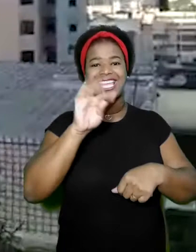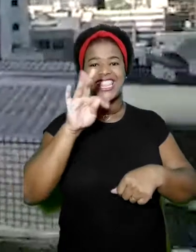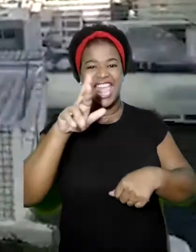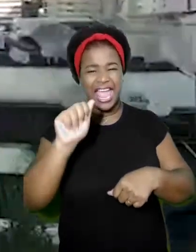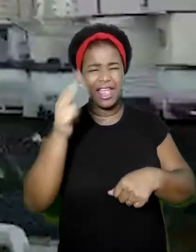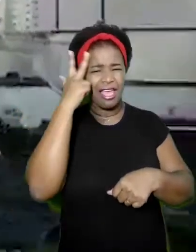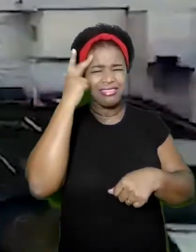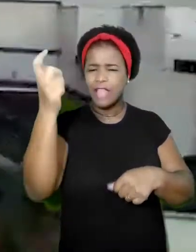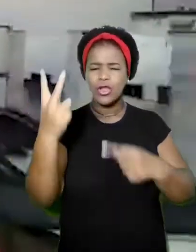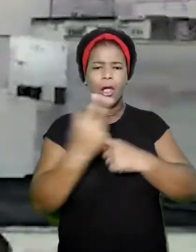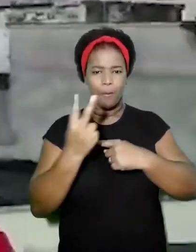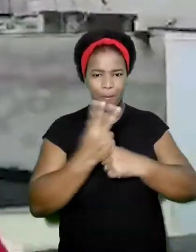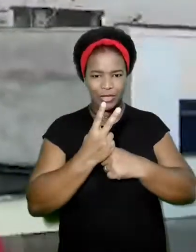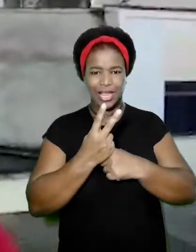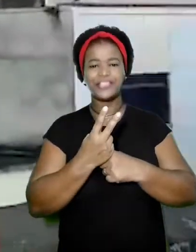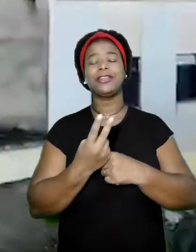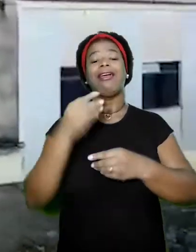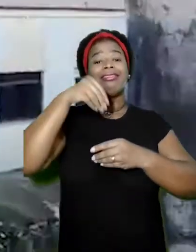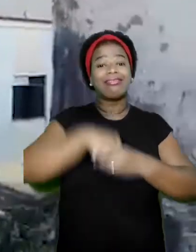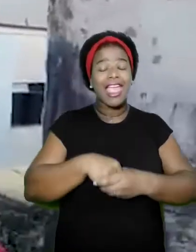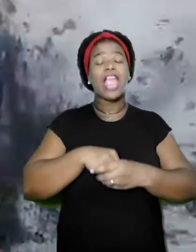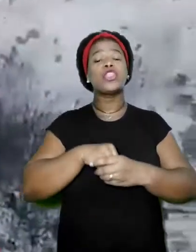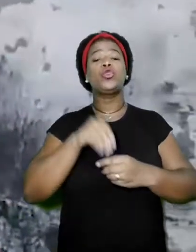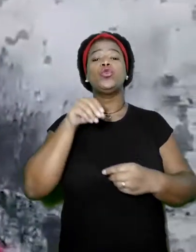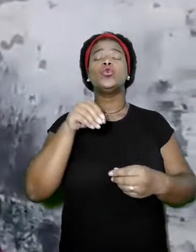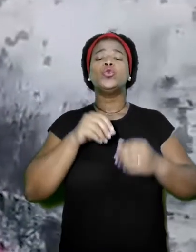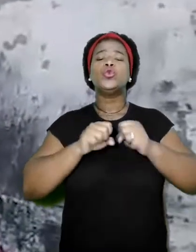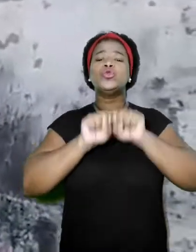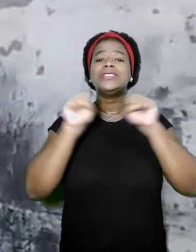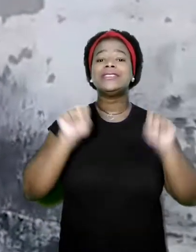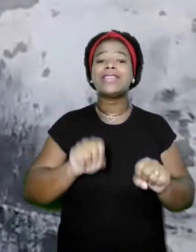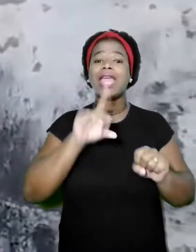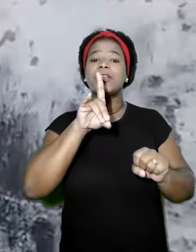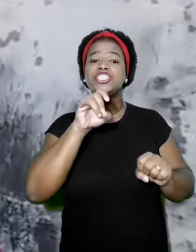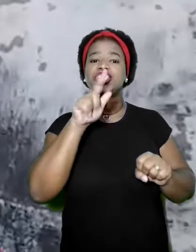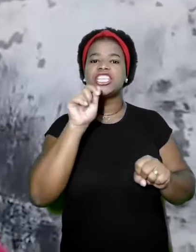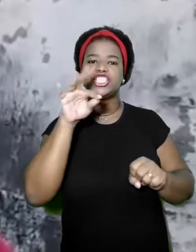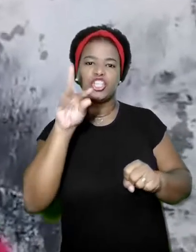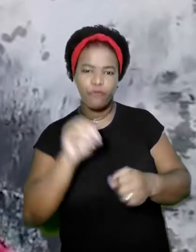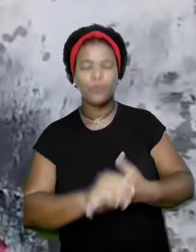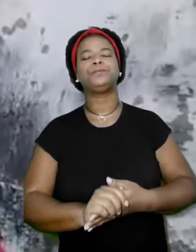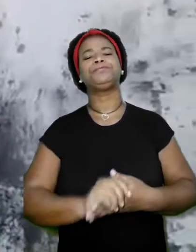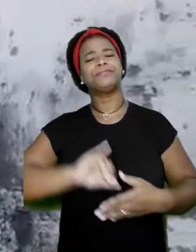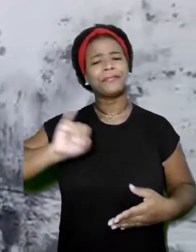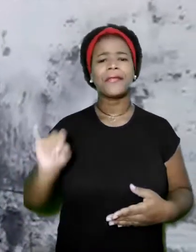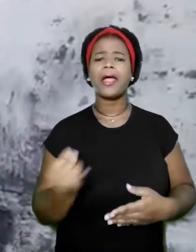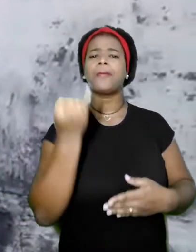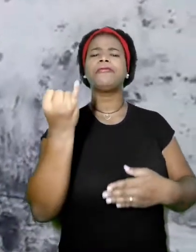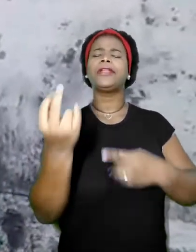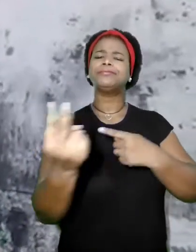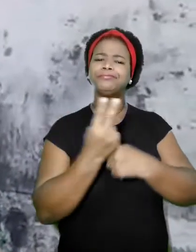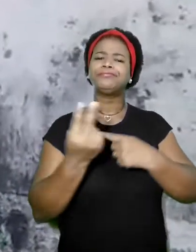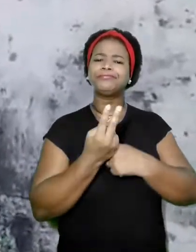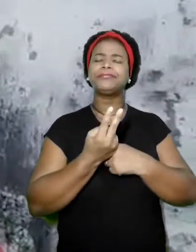natural Ele atua no sistema digestório Ajuda bastante, gente Na flora intestinal E